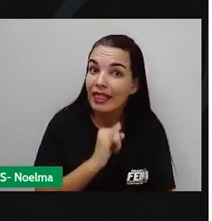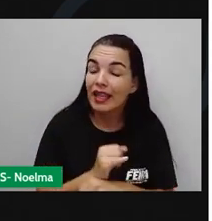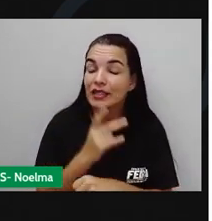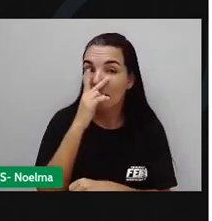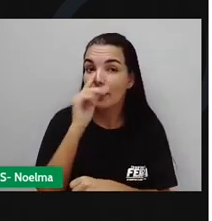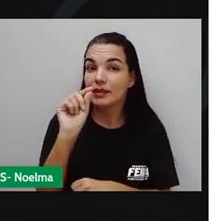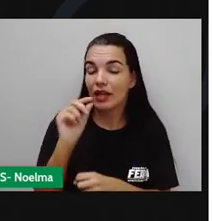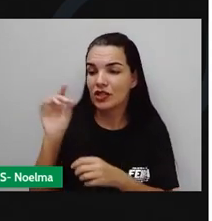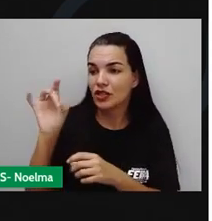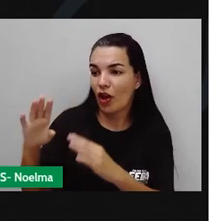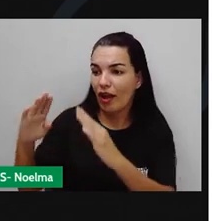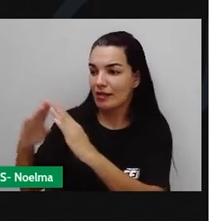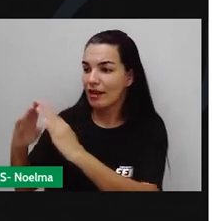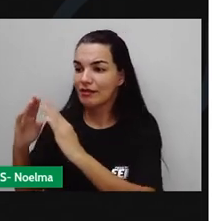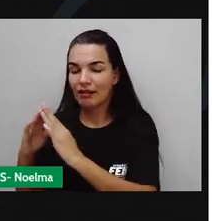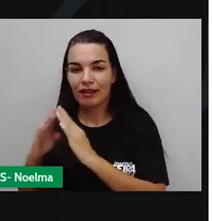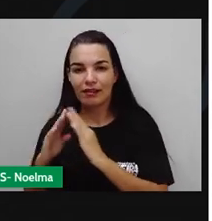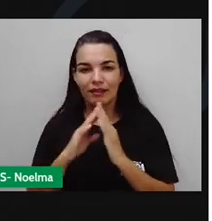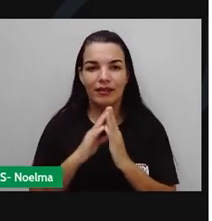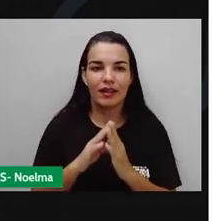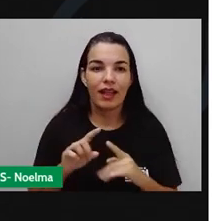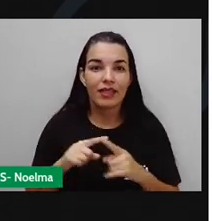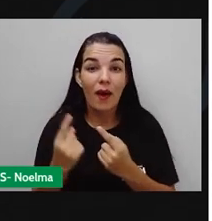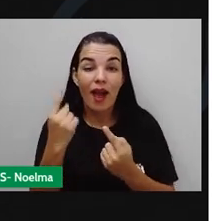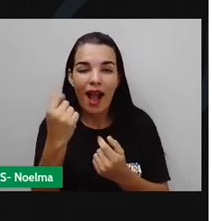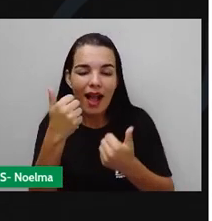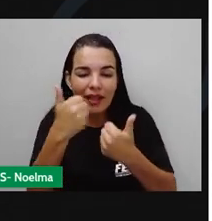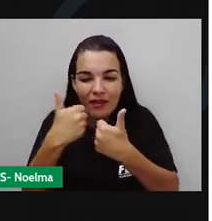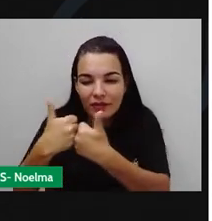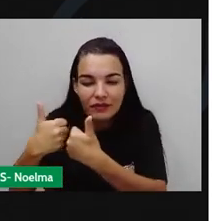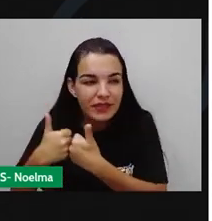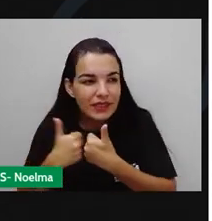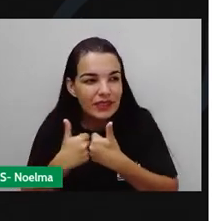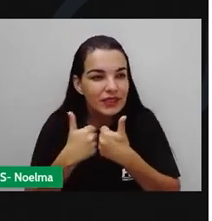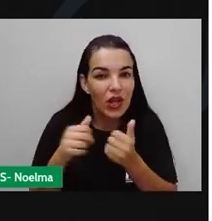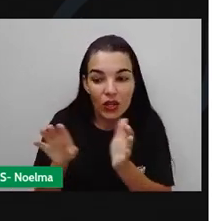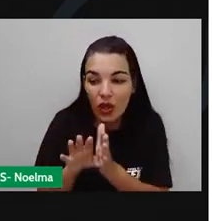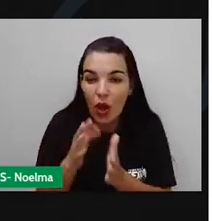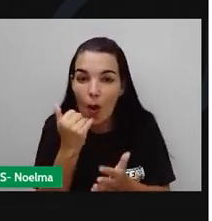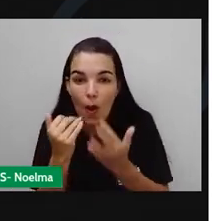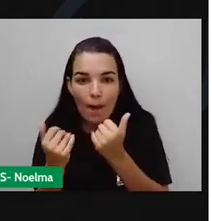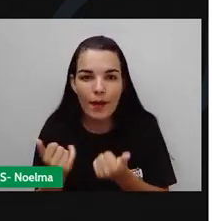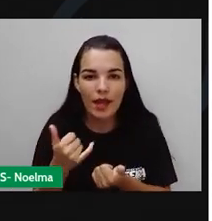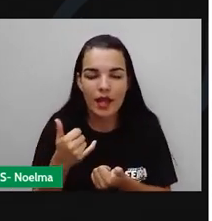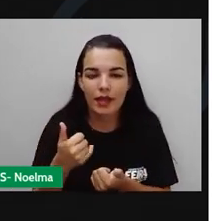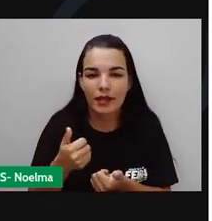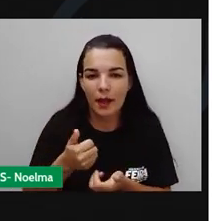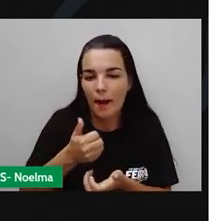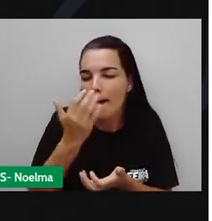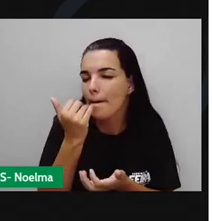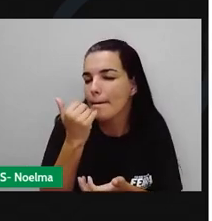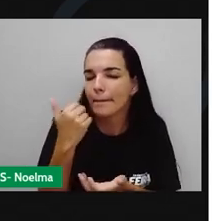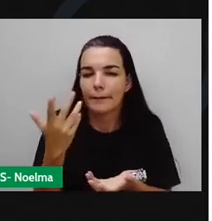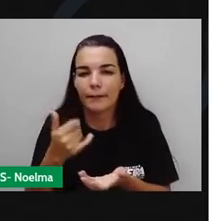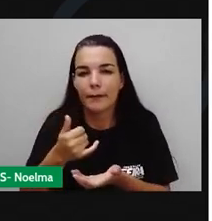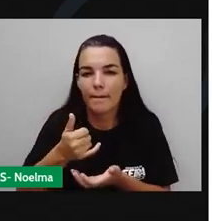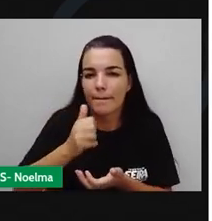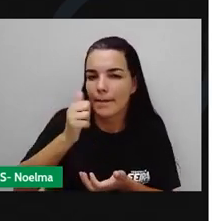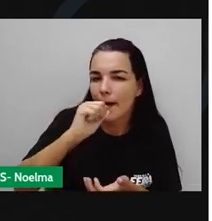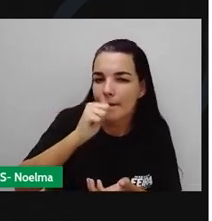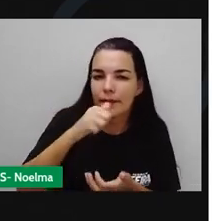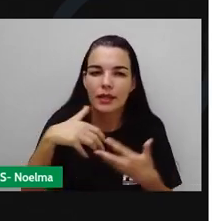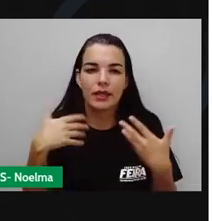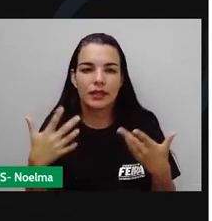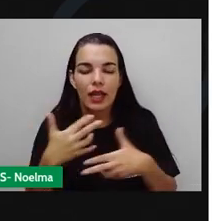povo sair de casa. Cada vizinho levou um prato para ajudar na festa. Teve quentão, canjiga com amendoim, broa de fubá,